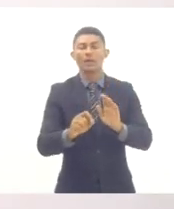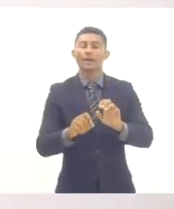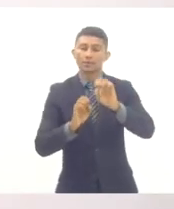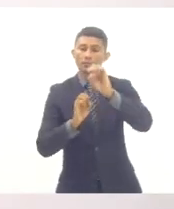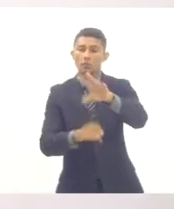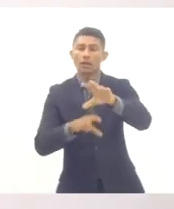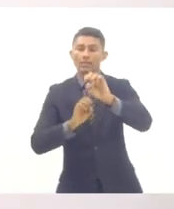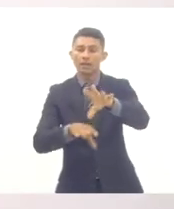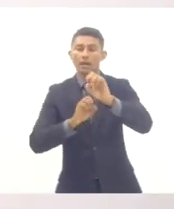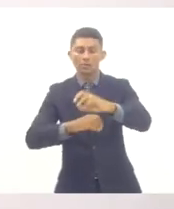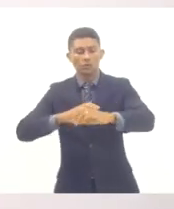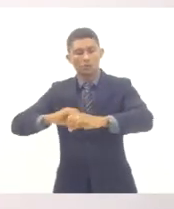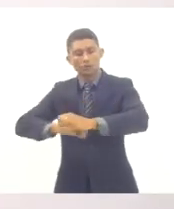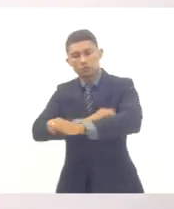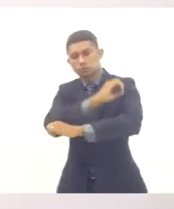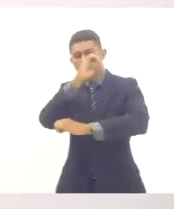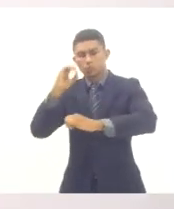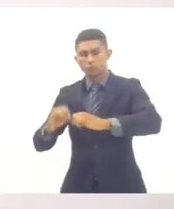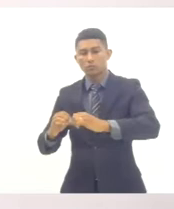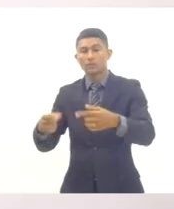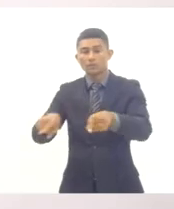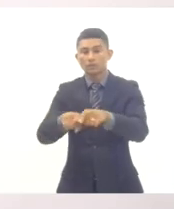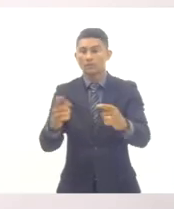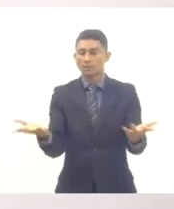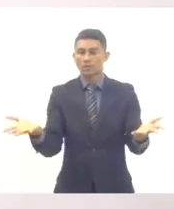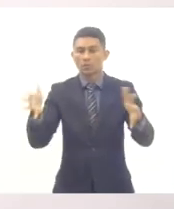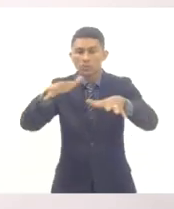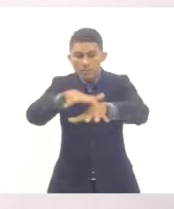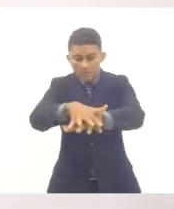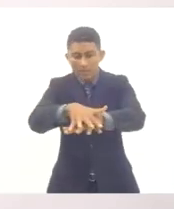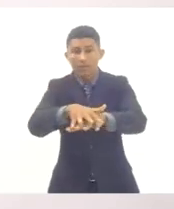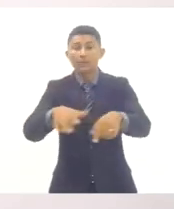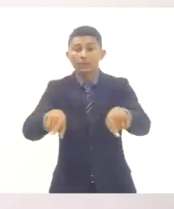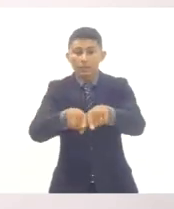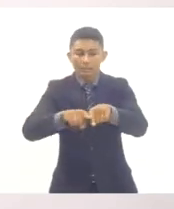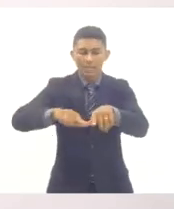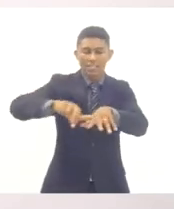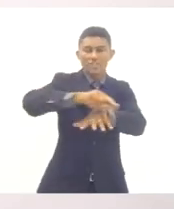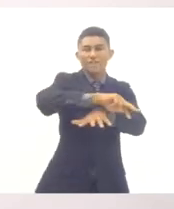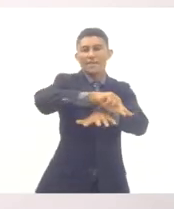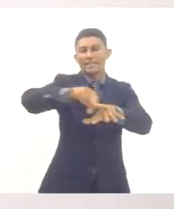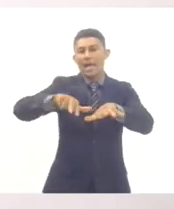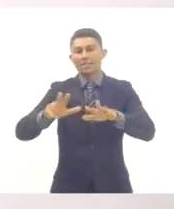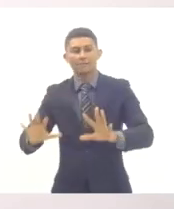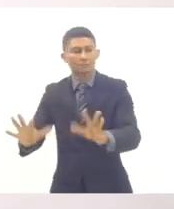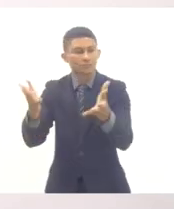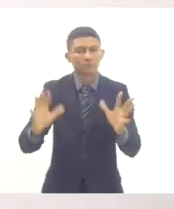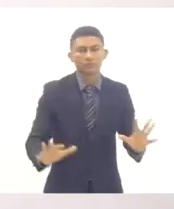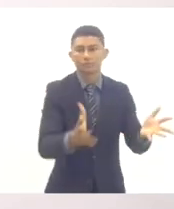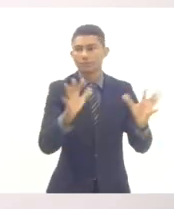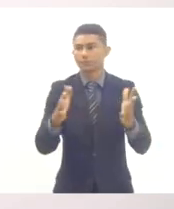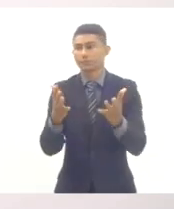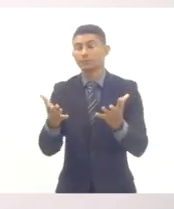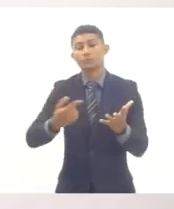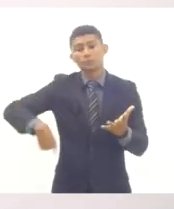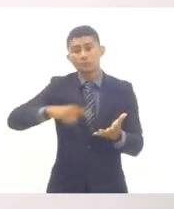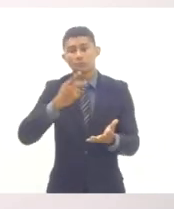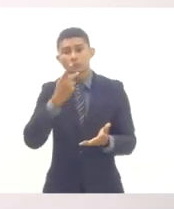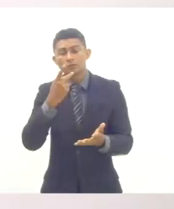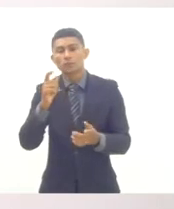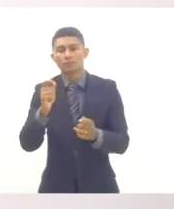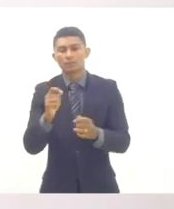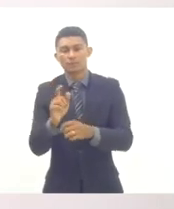e promotora das diversidades. Ora, se nós falamos da gestão democrática, nós acreditamos que toda